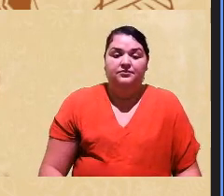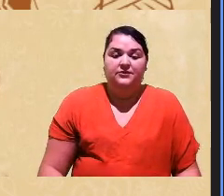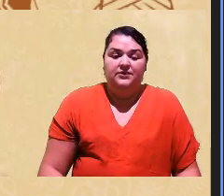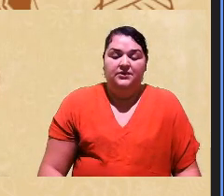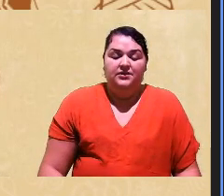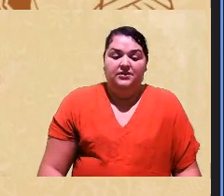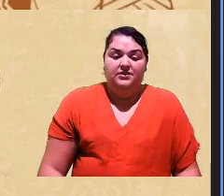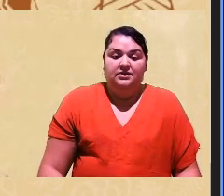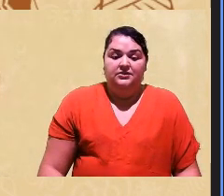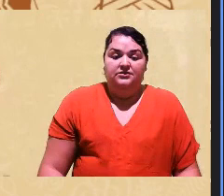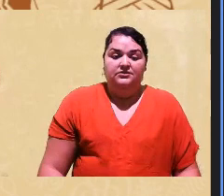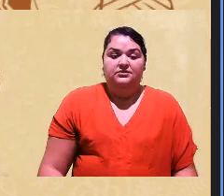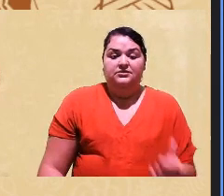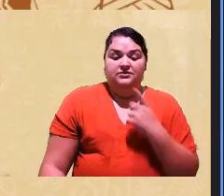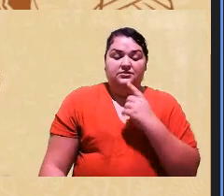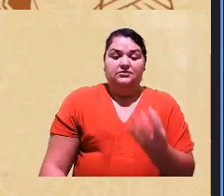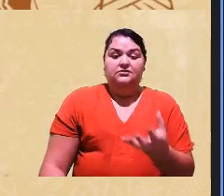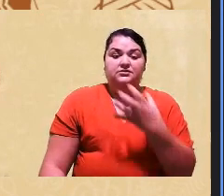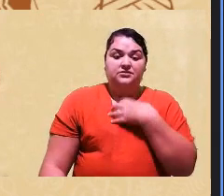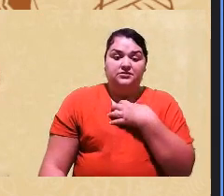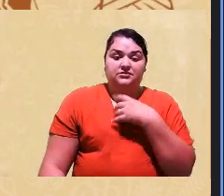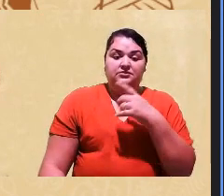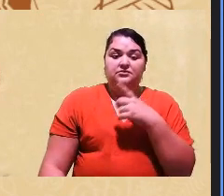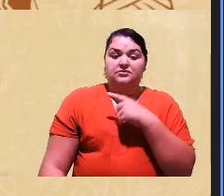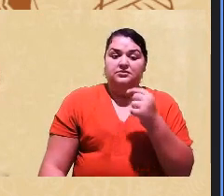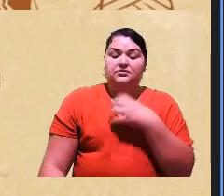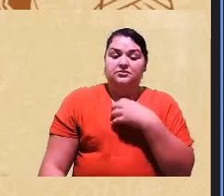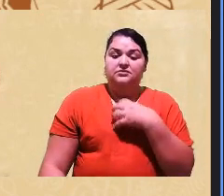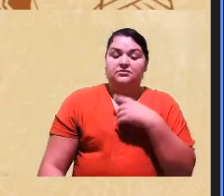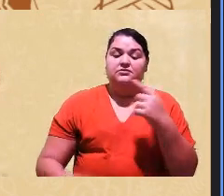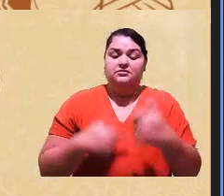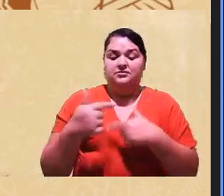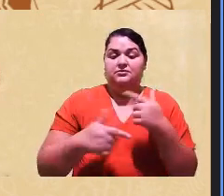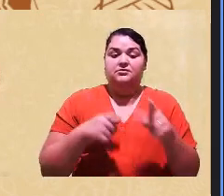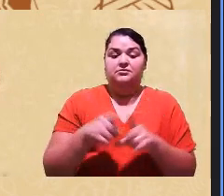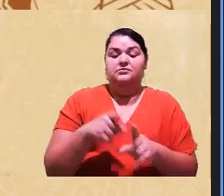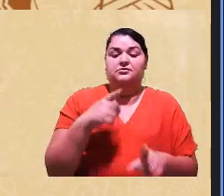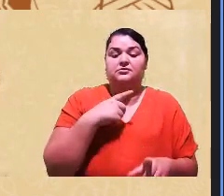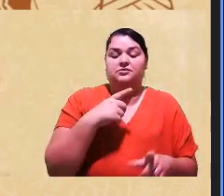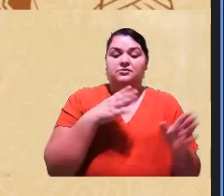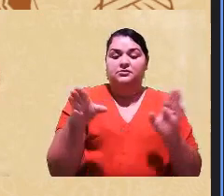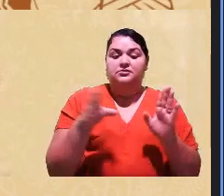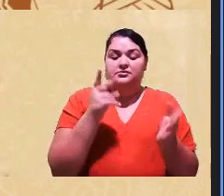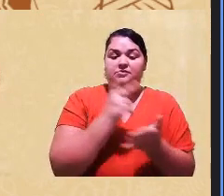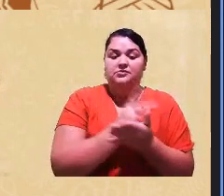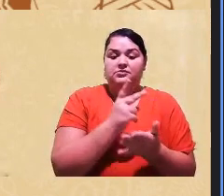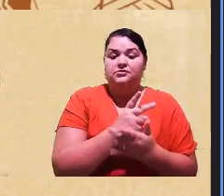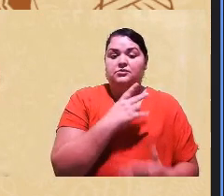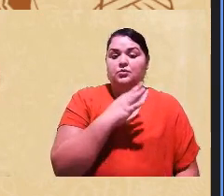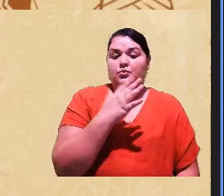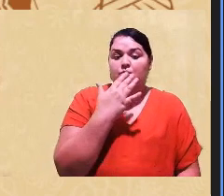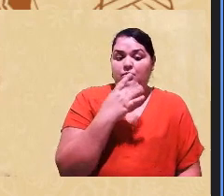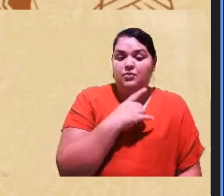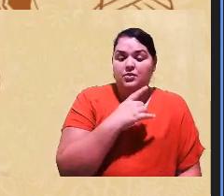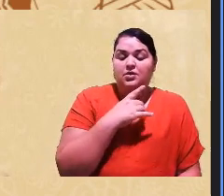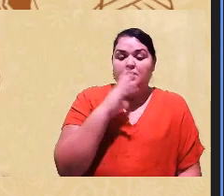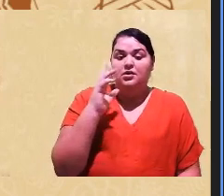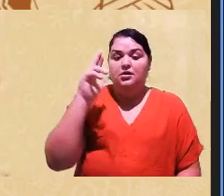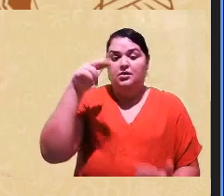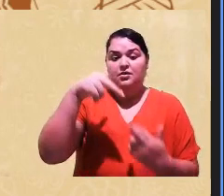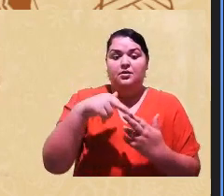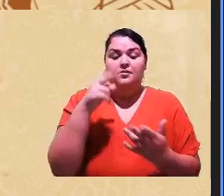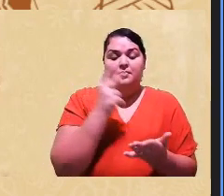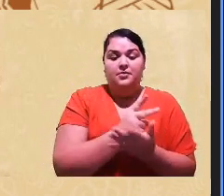a maior angústia das pessoas que estão nas bancas é falar sobre o colorismo e essa questão regional né como